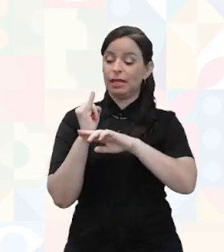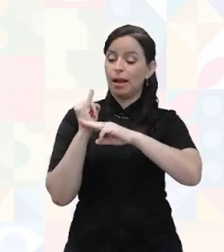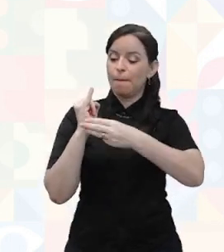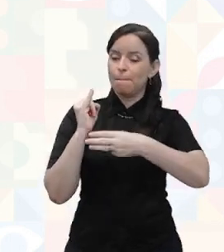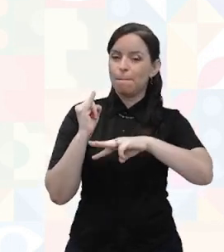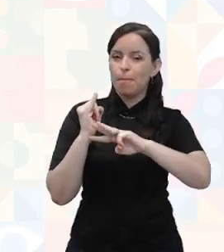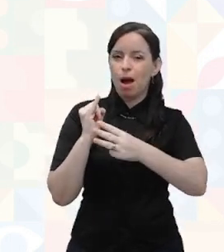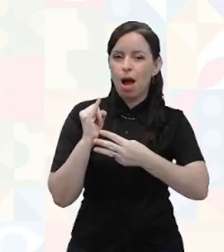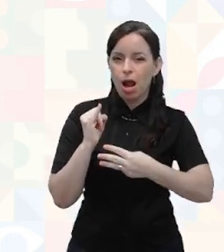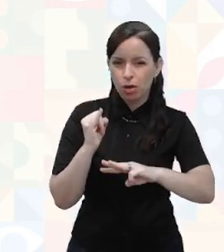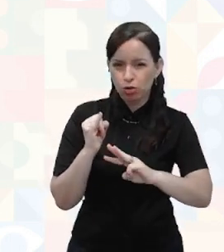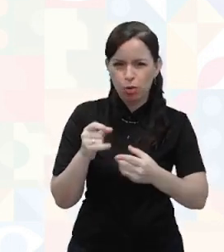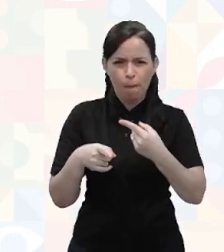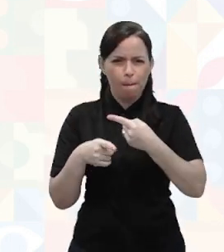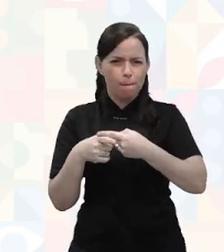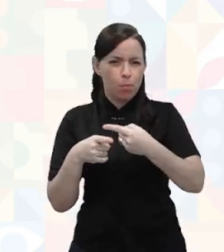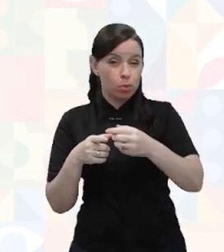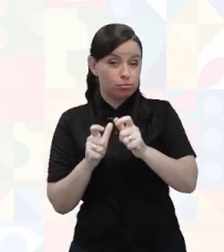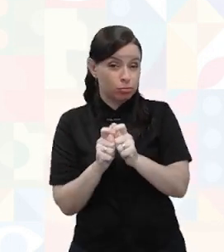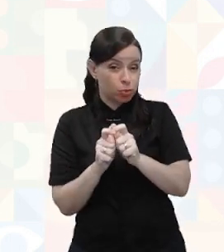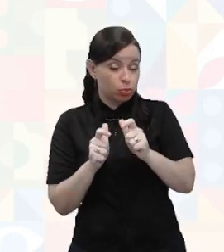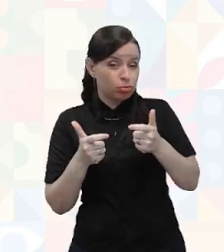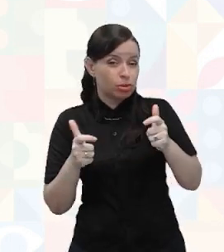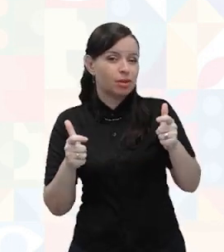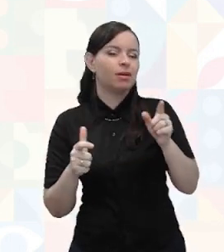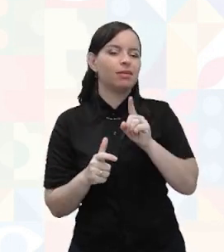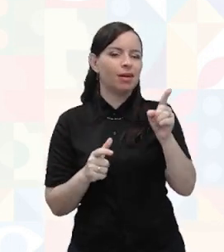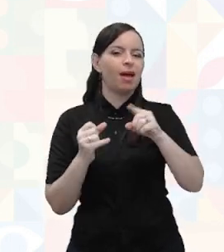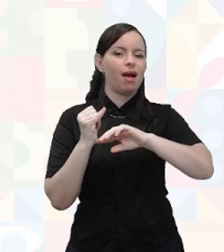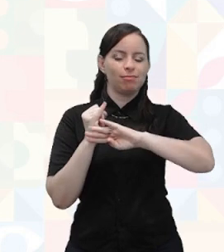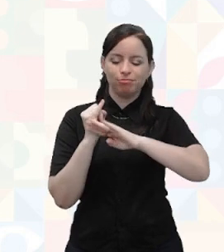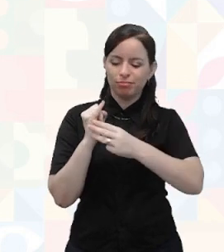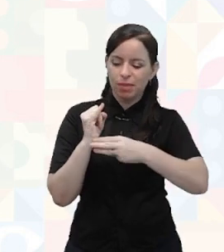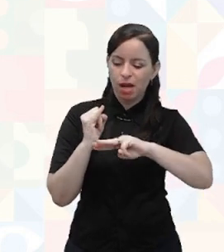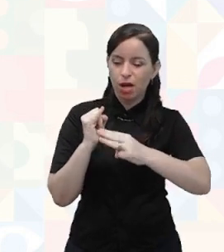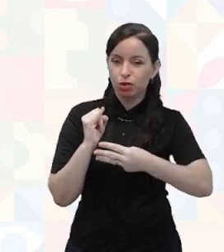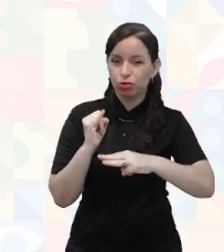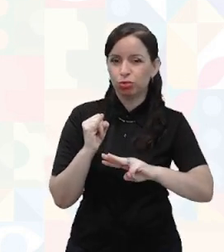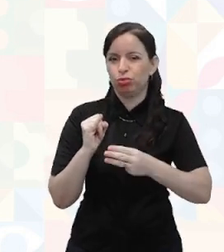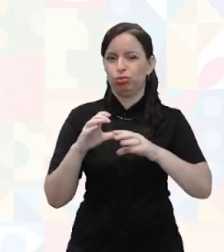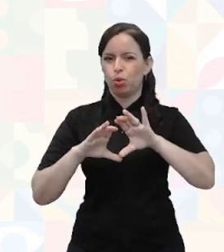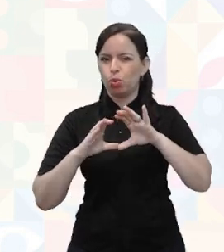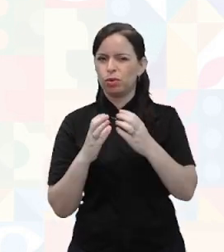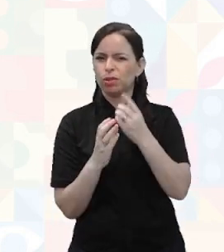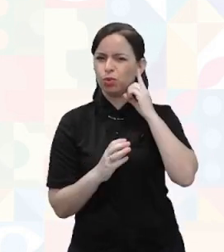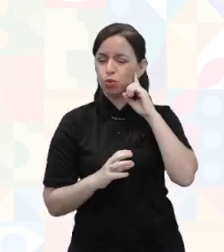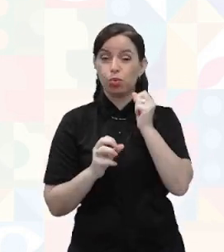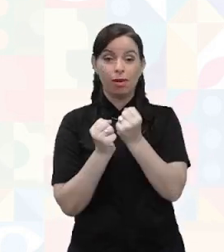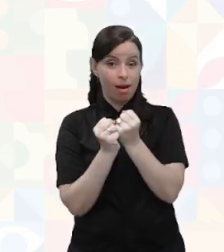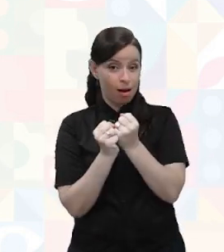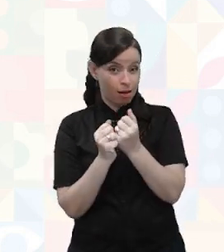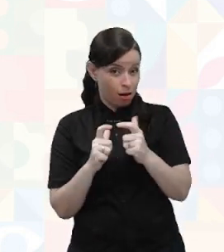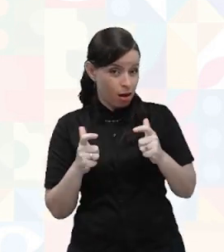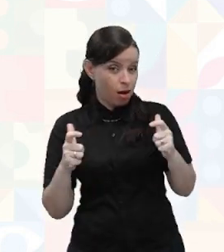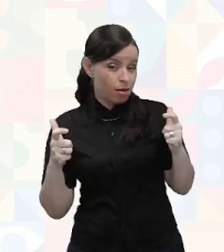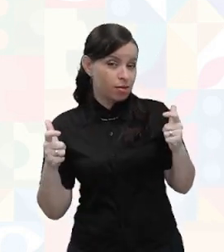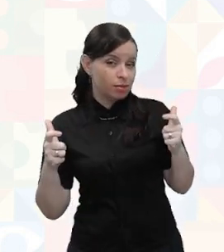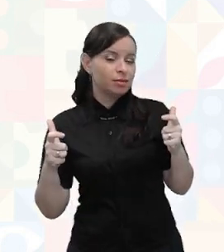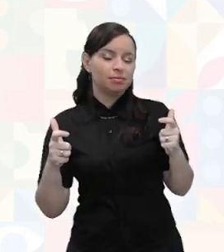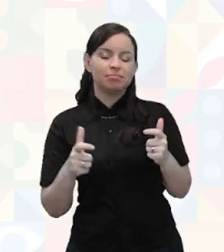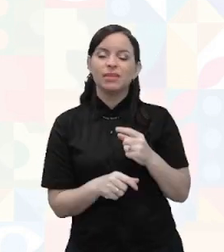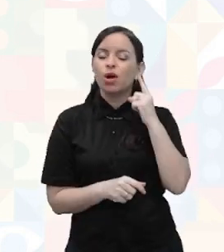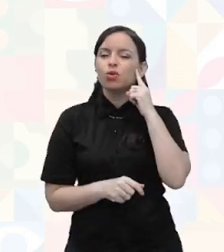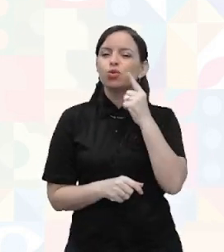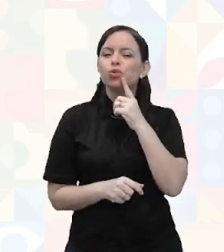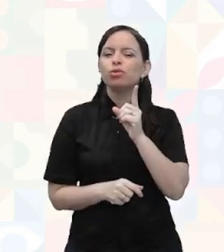município da ilha do Marajó, tá? Tem uma população grande de surdos, mas é interessante que esses surdos, ali de